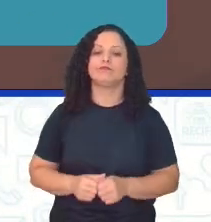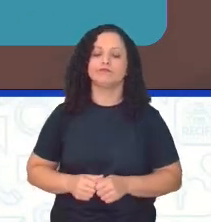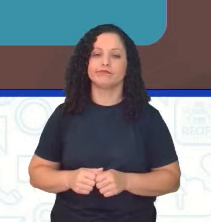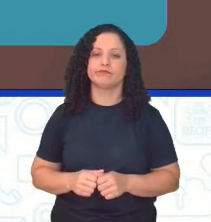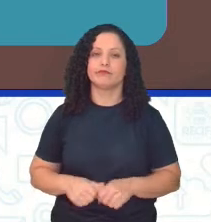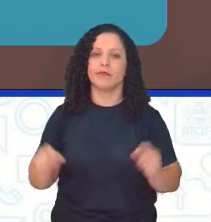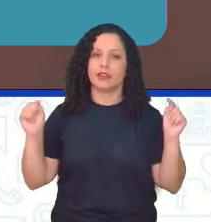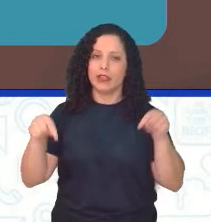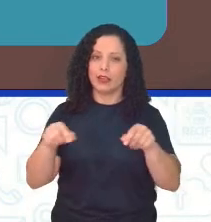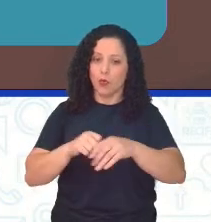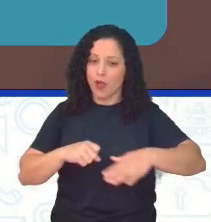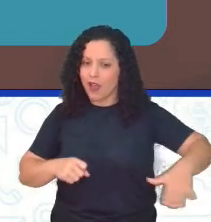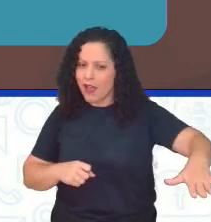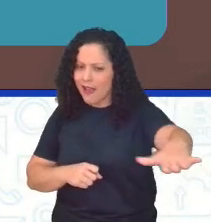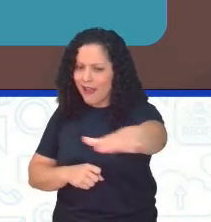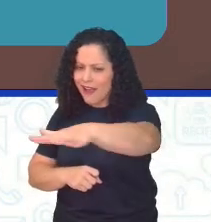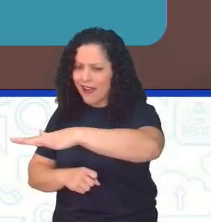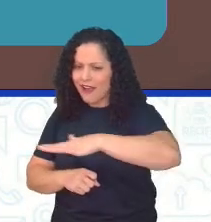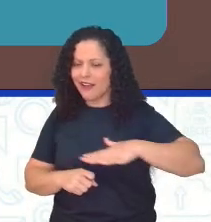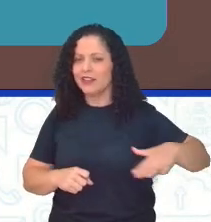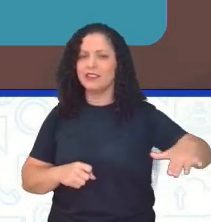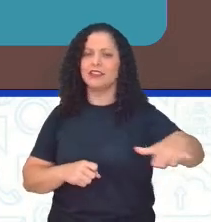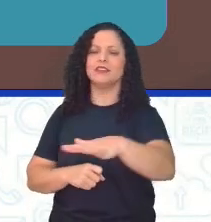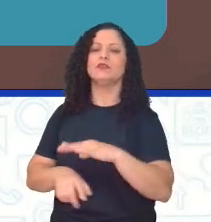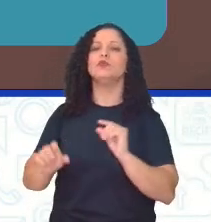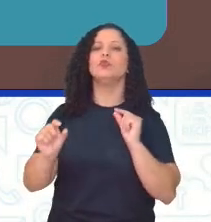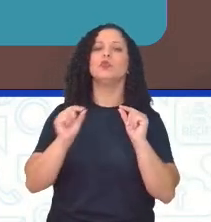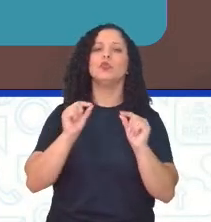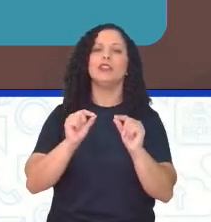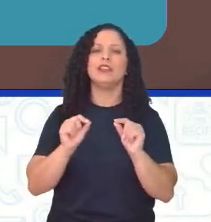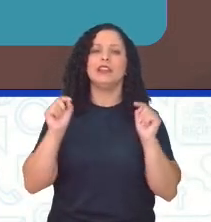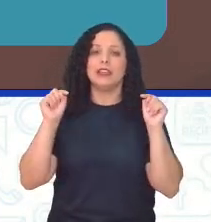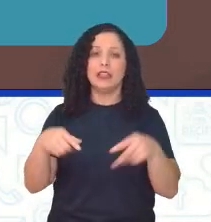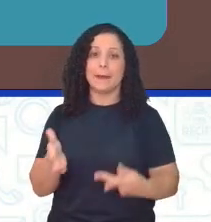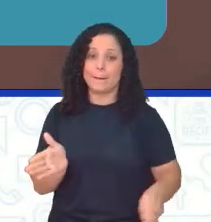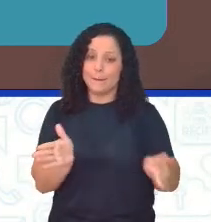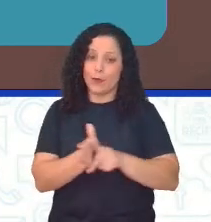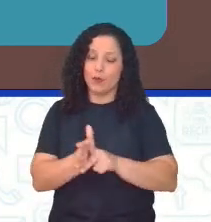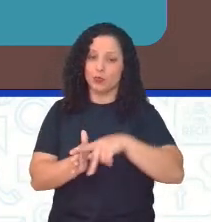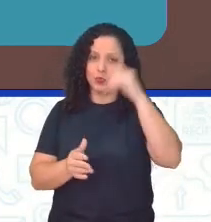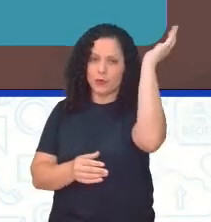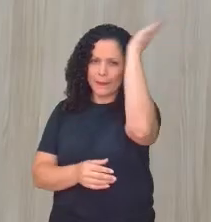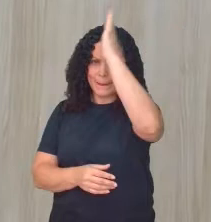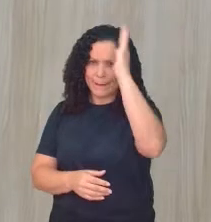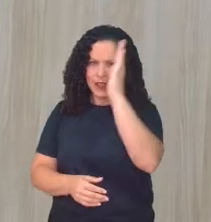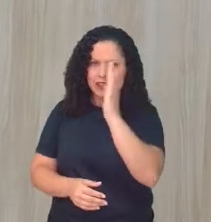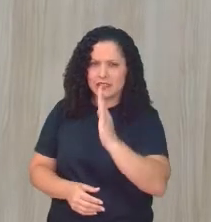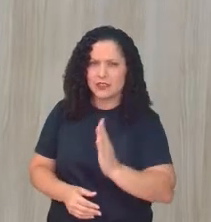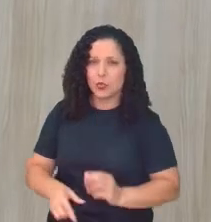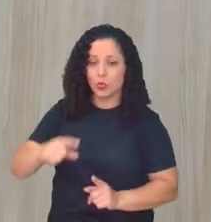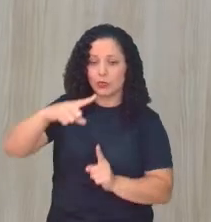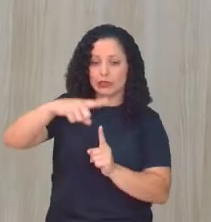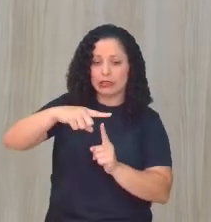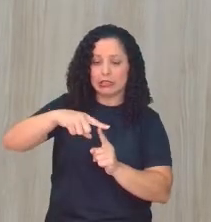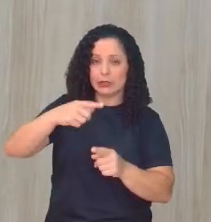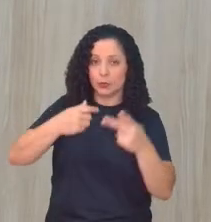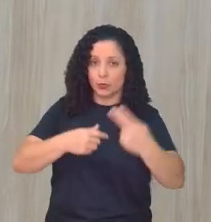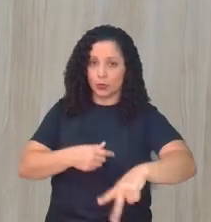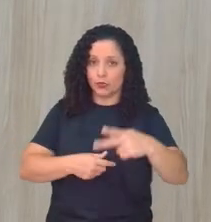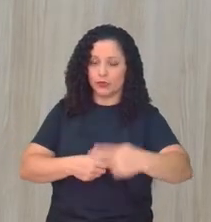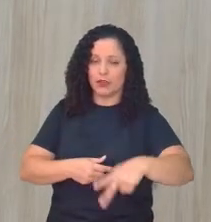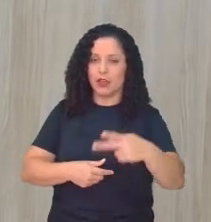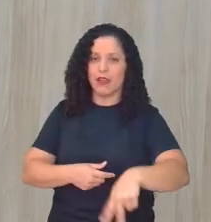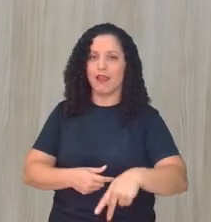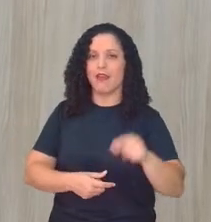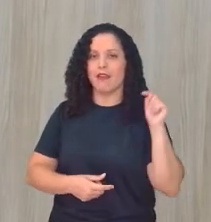cerrado é uma vegetação muito madura, né, professor Gilson? Do Brasil, ele é a vegetação, né? O tipo de bioma mais